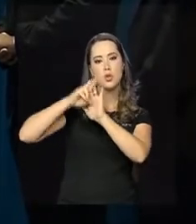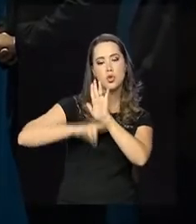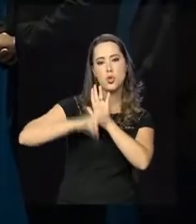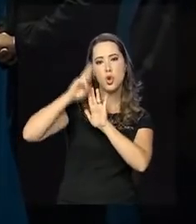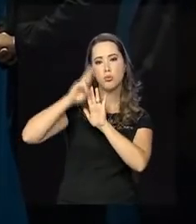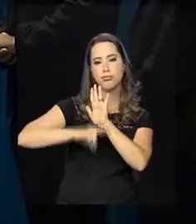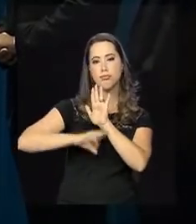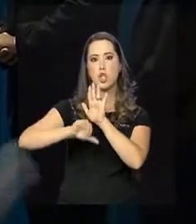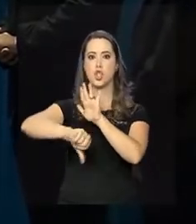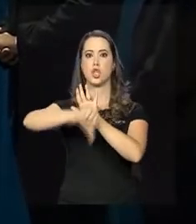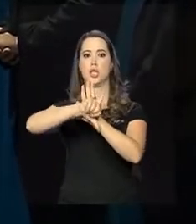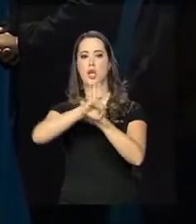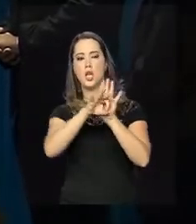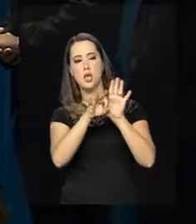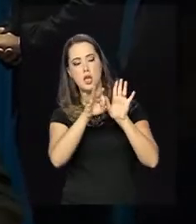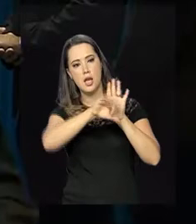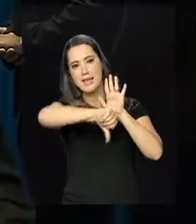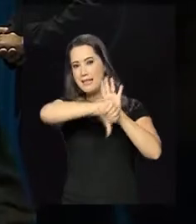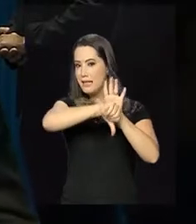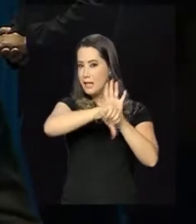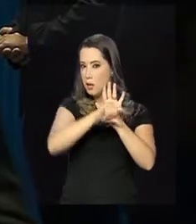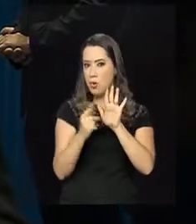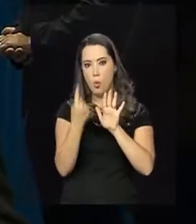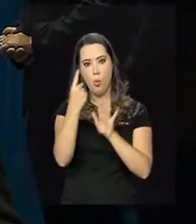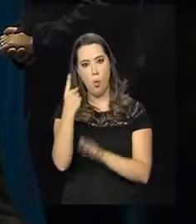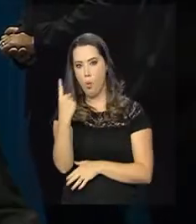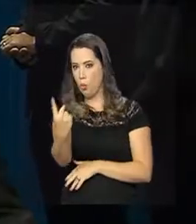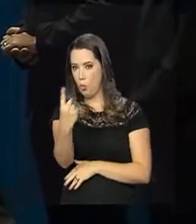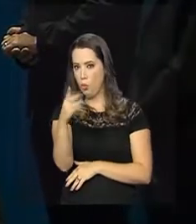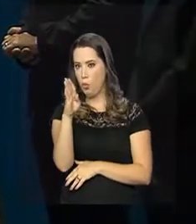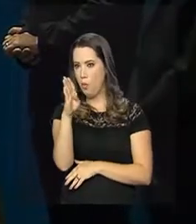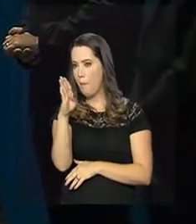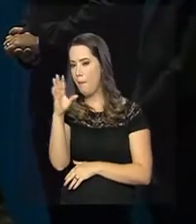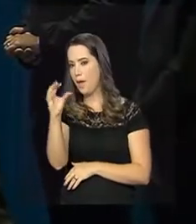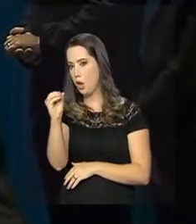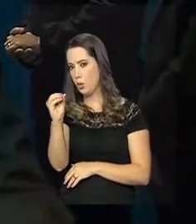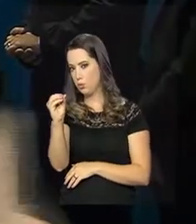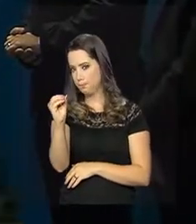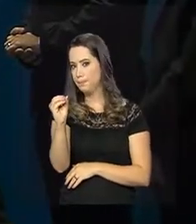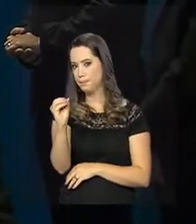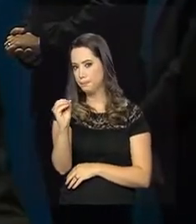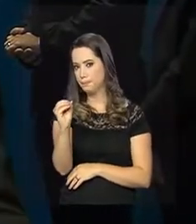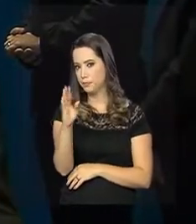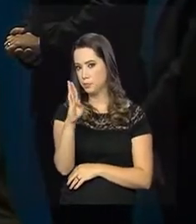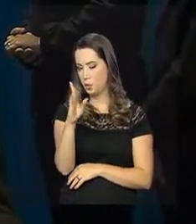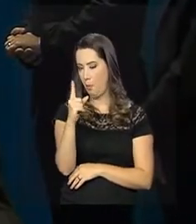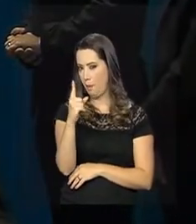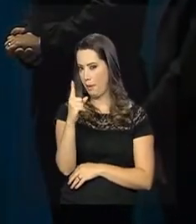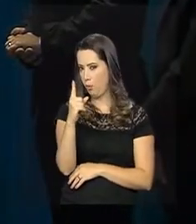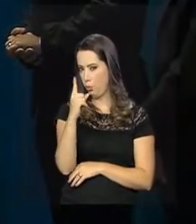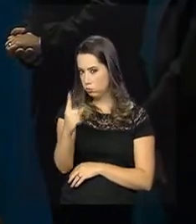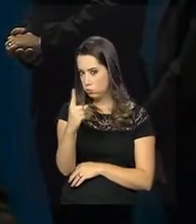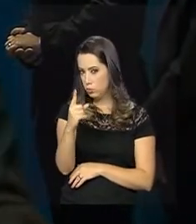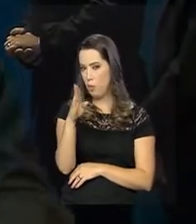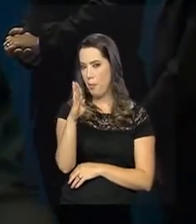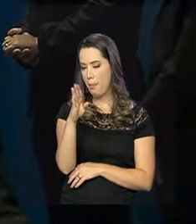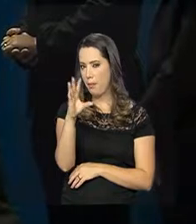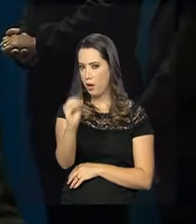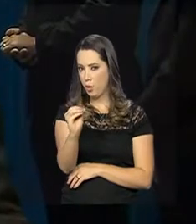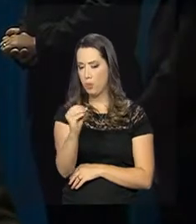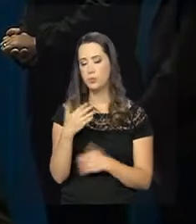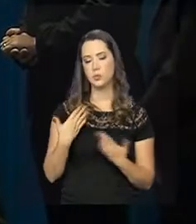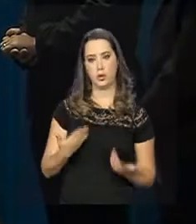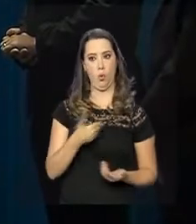de crimes em todo o país, com o Boletim Nacional de Ocorrências. E aí, a União vai ter a função principal de